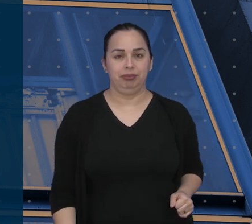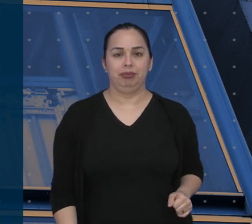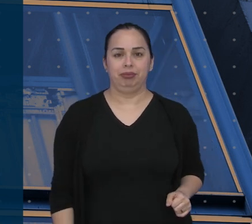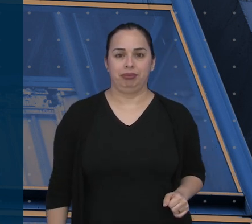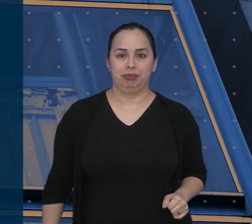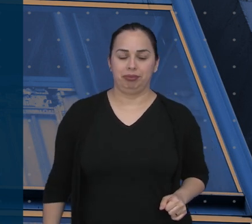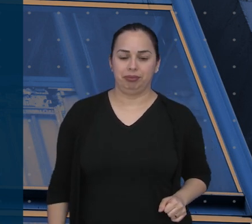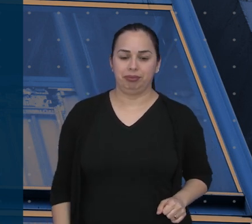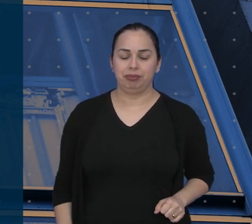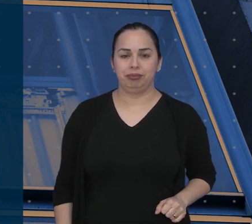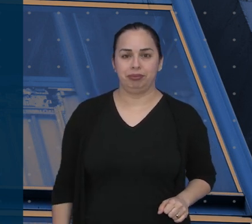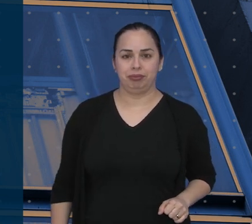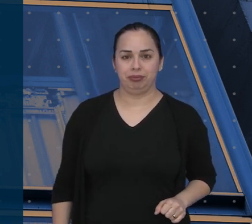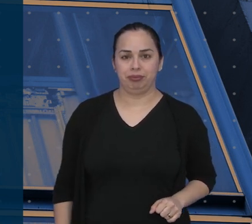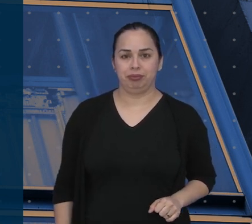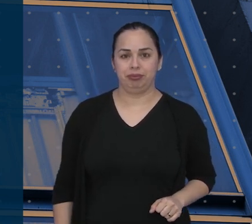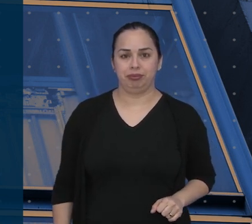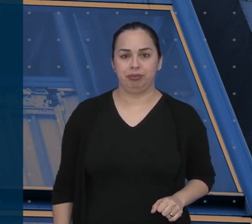no centro.